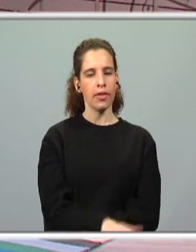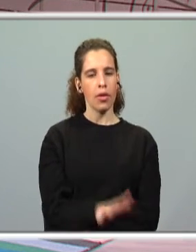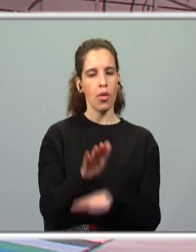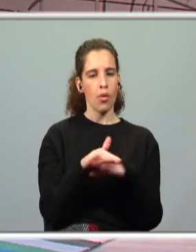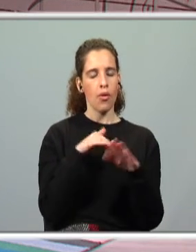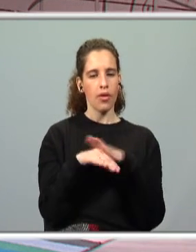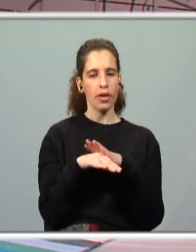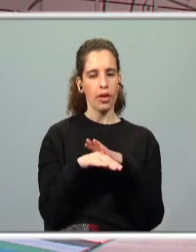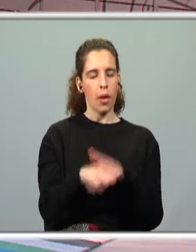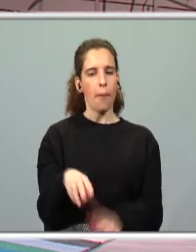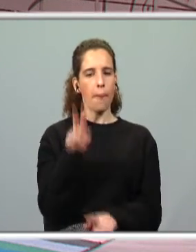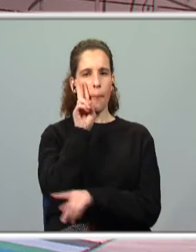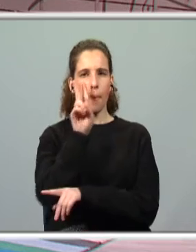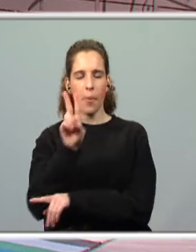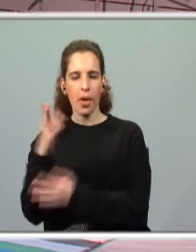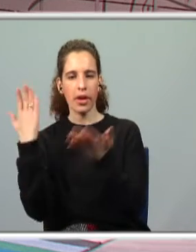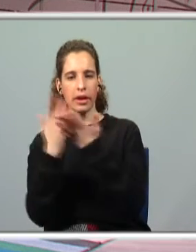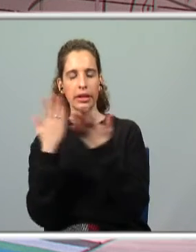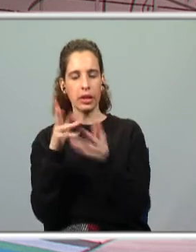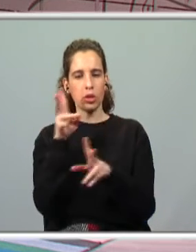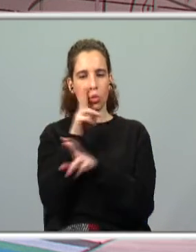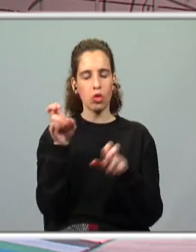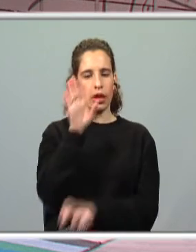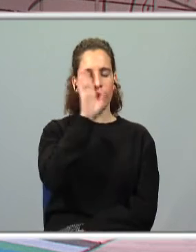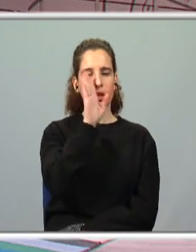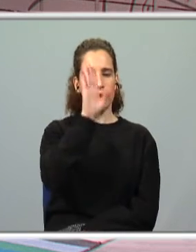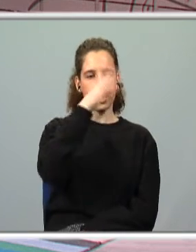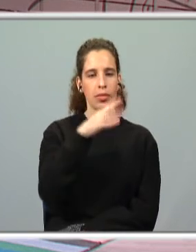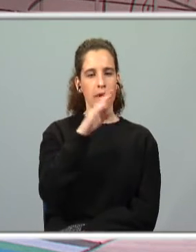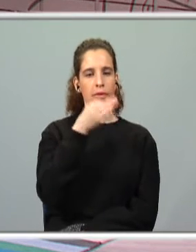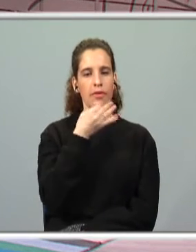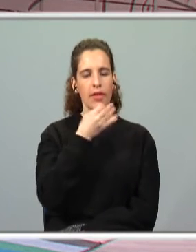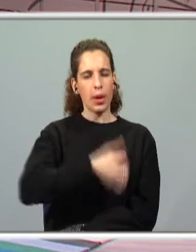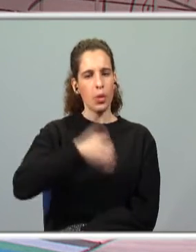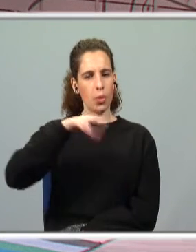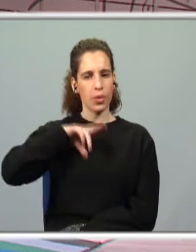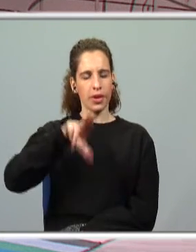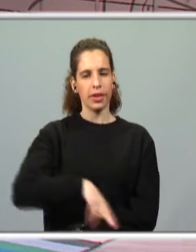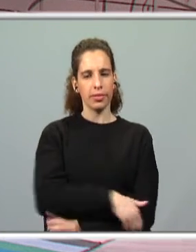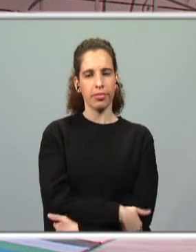fazer uma pequenina visita de estudo e descobrir se sabemos falar em bom português.